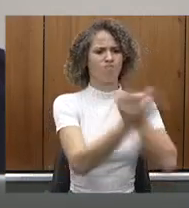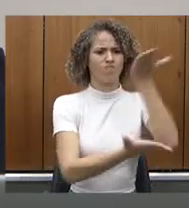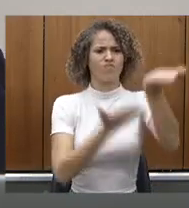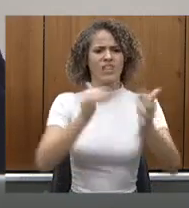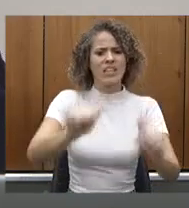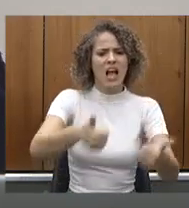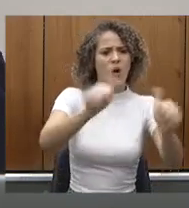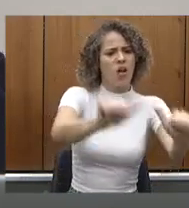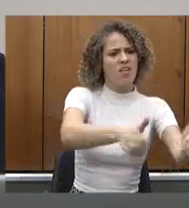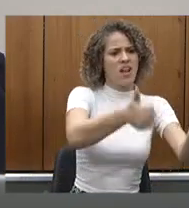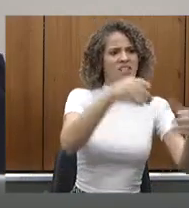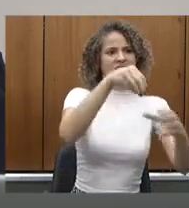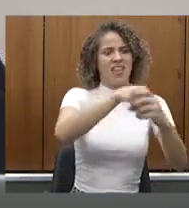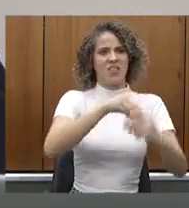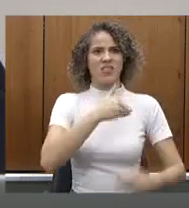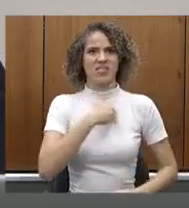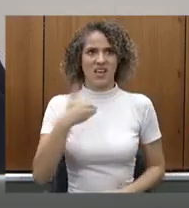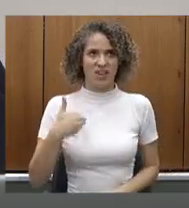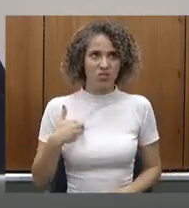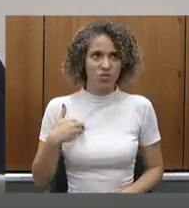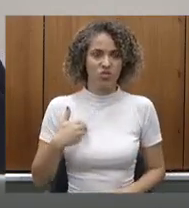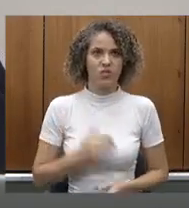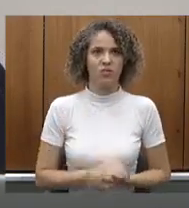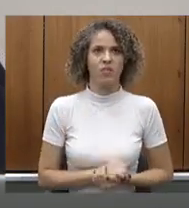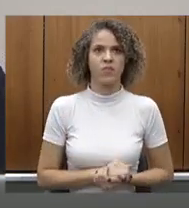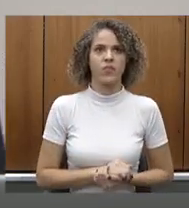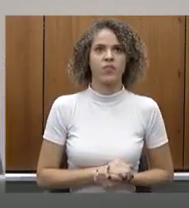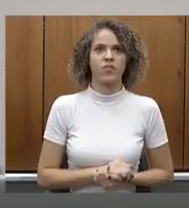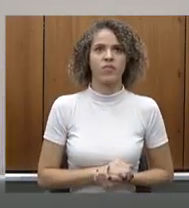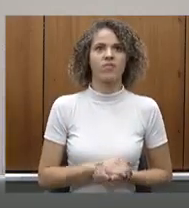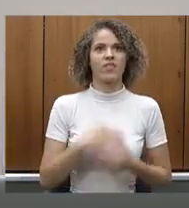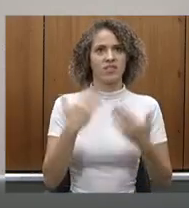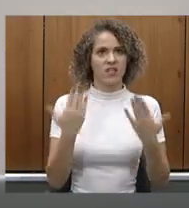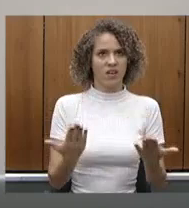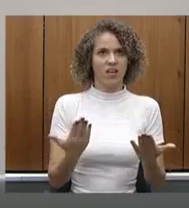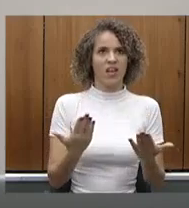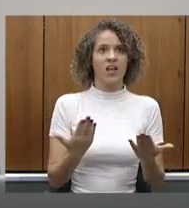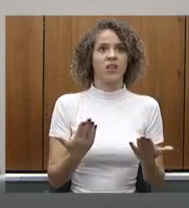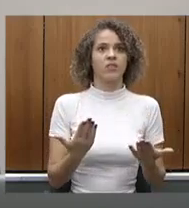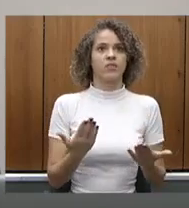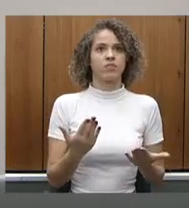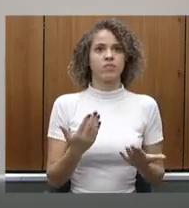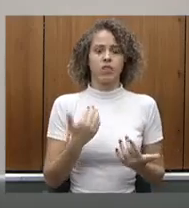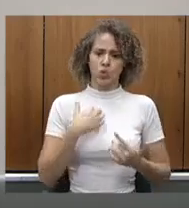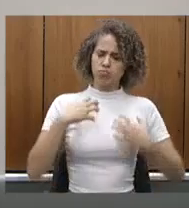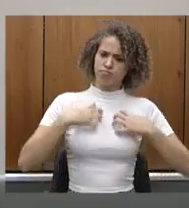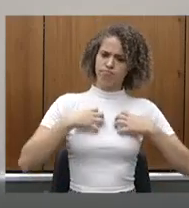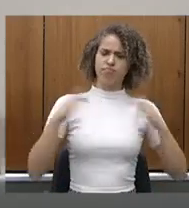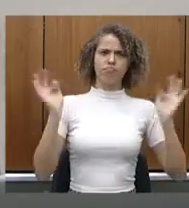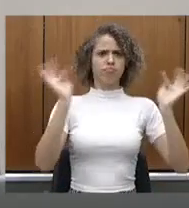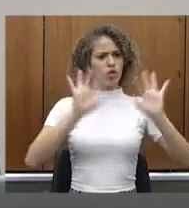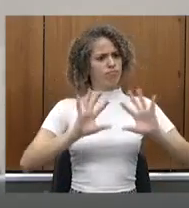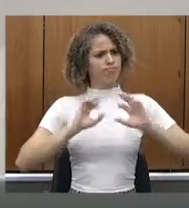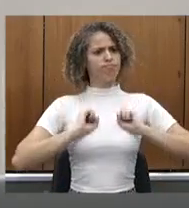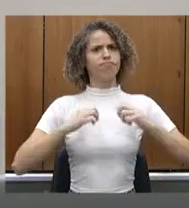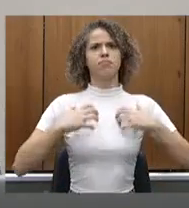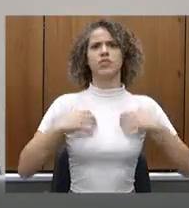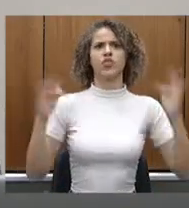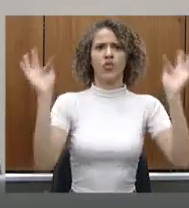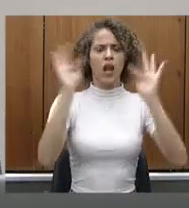Isso não tem preço. Não tem preço. Eu fico muito feliz de ser parceira